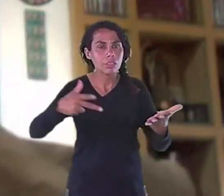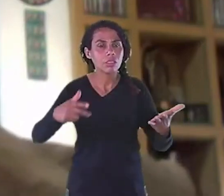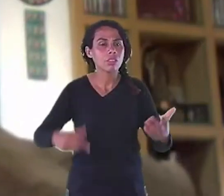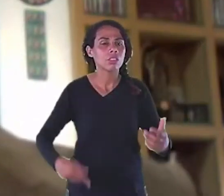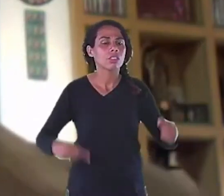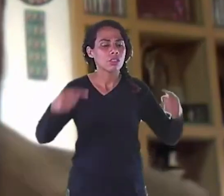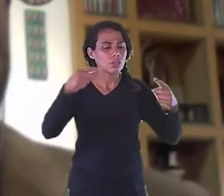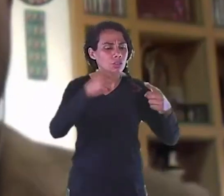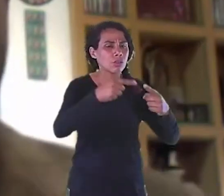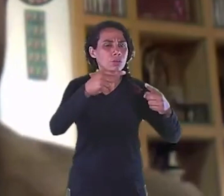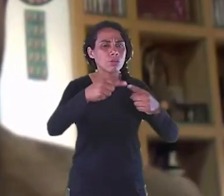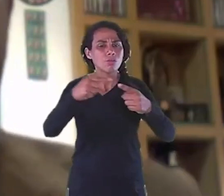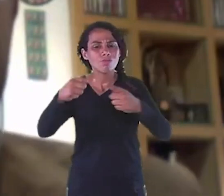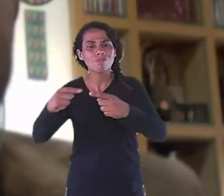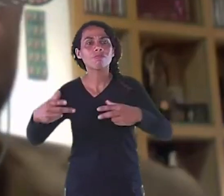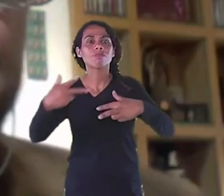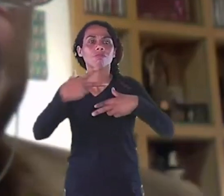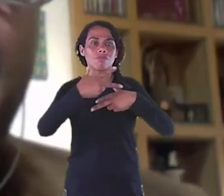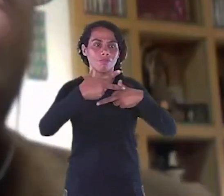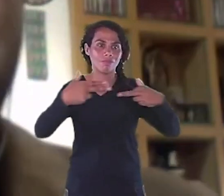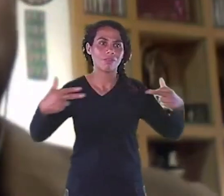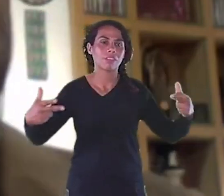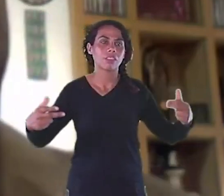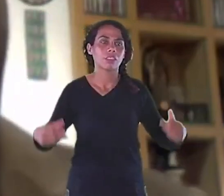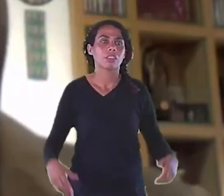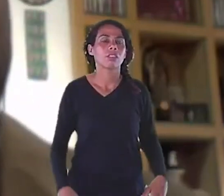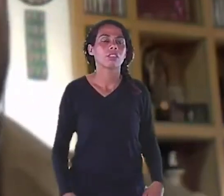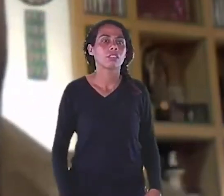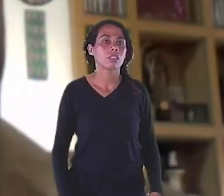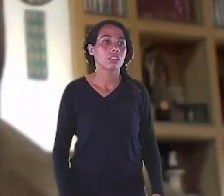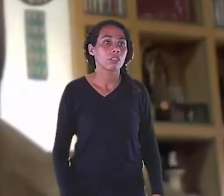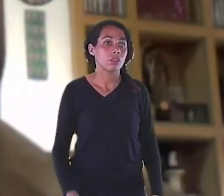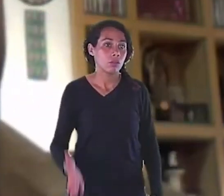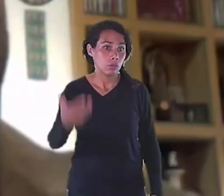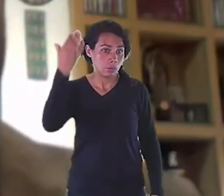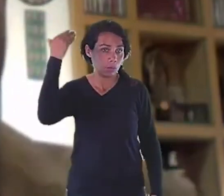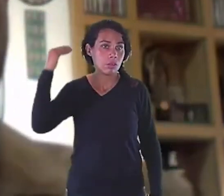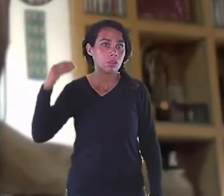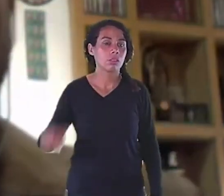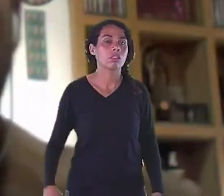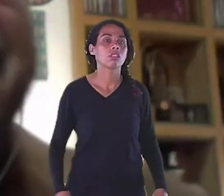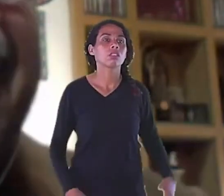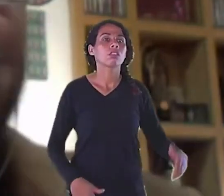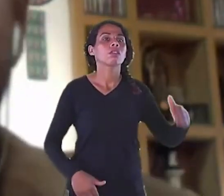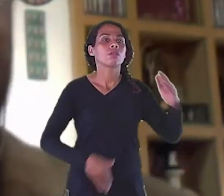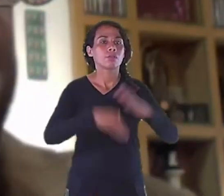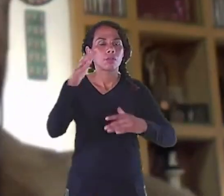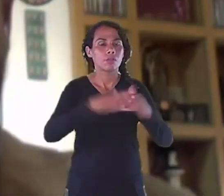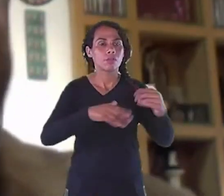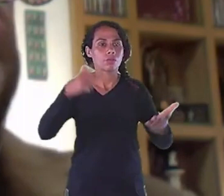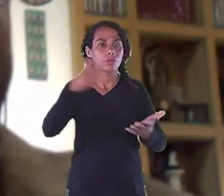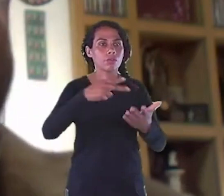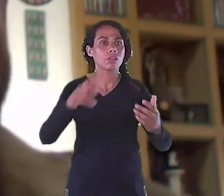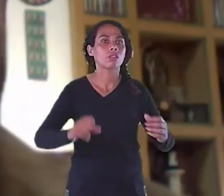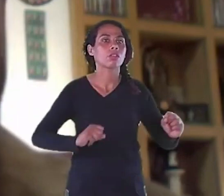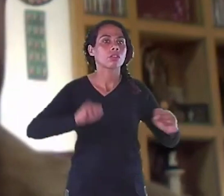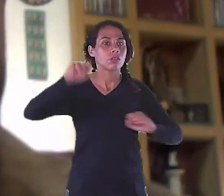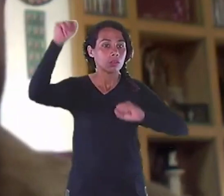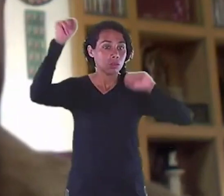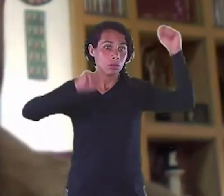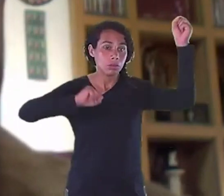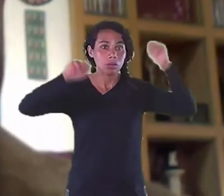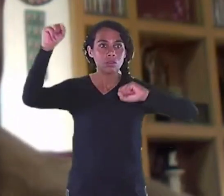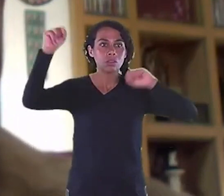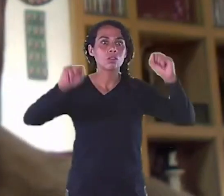outra Porque quando eu fiz Só existia Desenho industrial E comunicação visual Era um campo Delimitado Para fazer